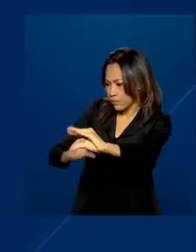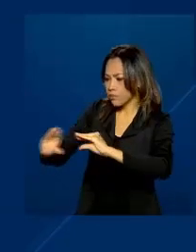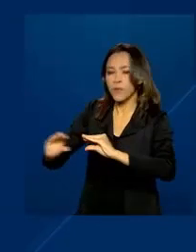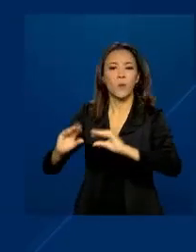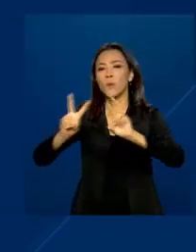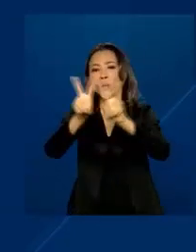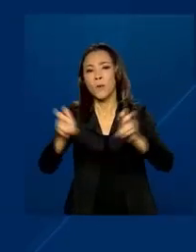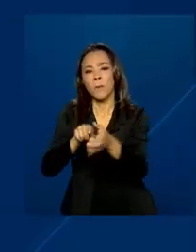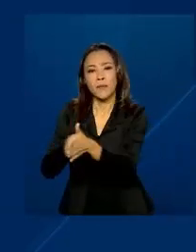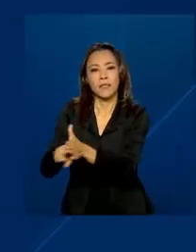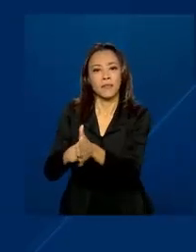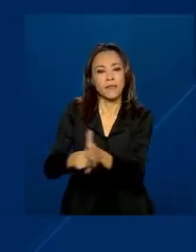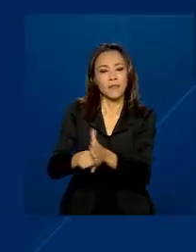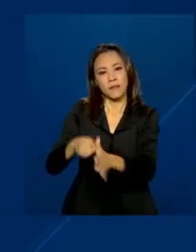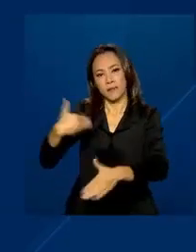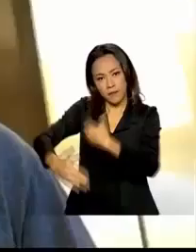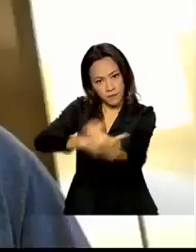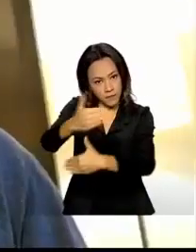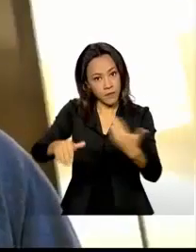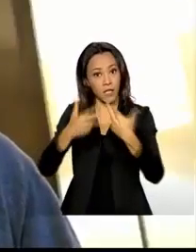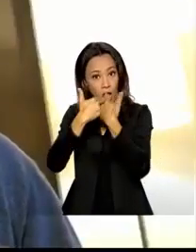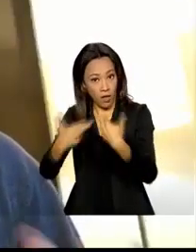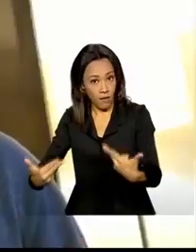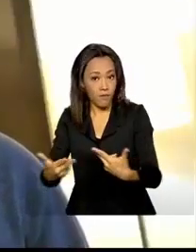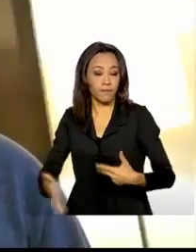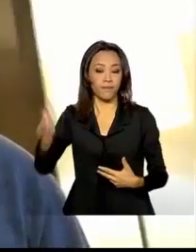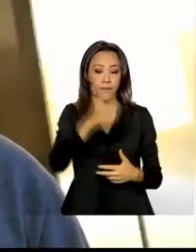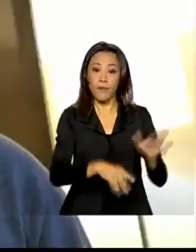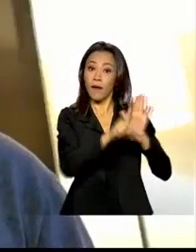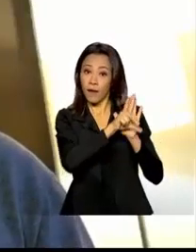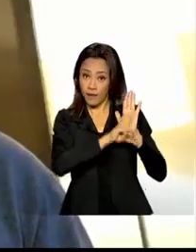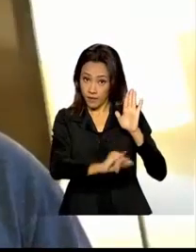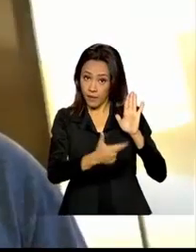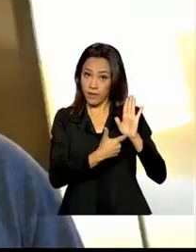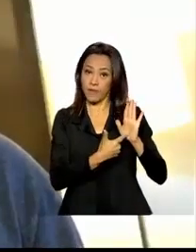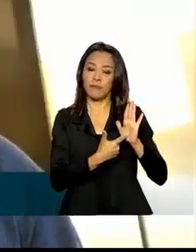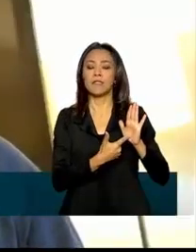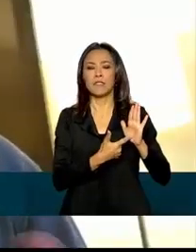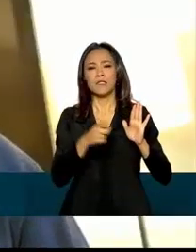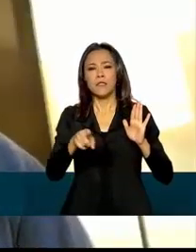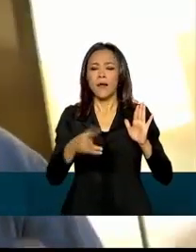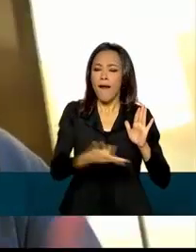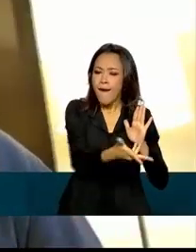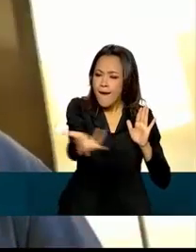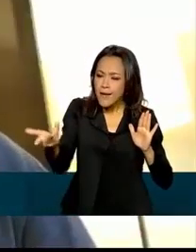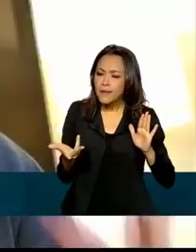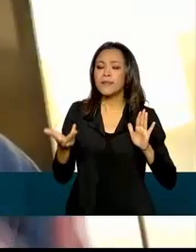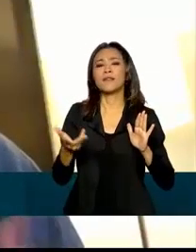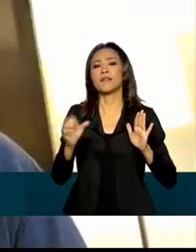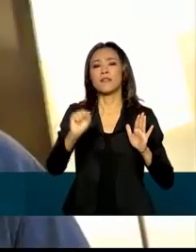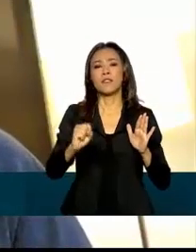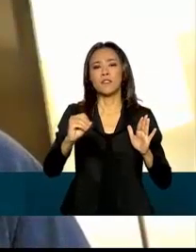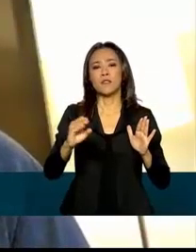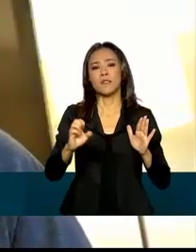pesquisa, desenvolvimento e inovação. O marco simplificou as sociedades anônimas, deixando de